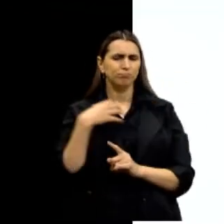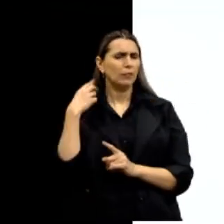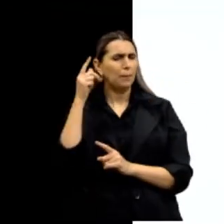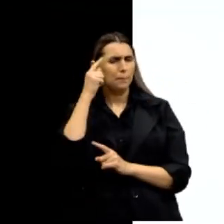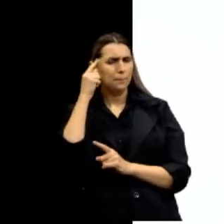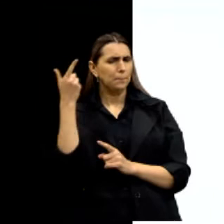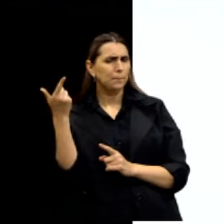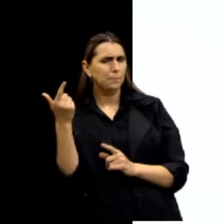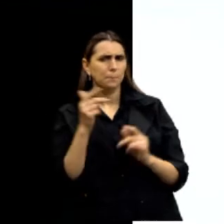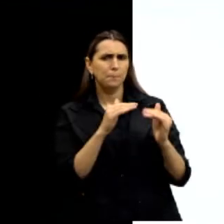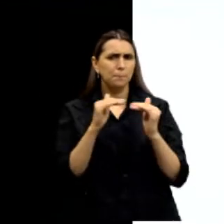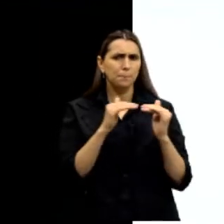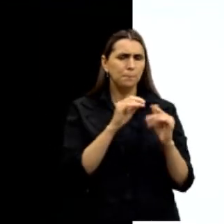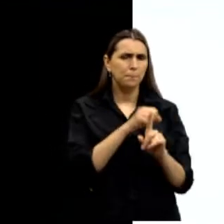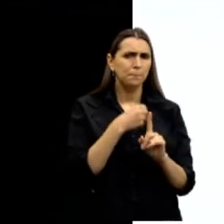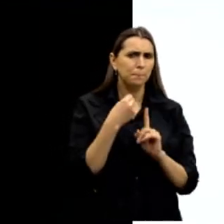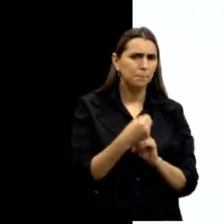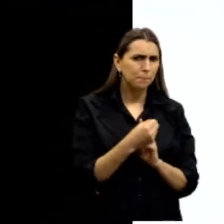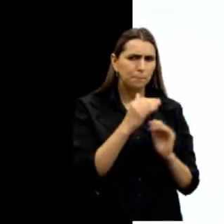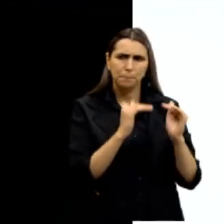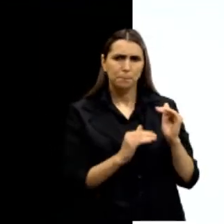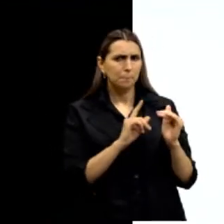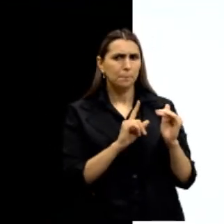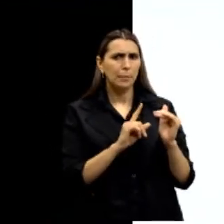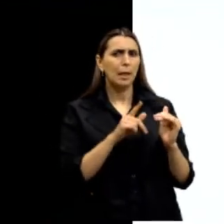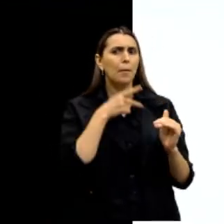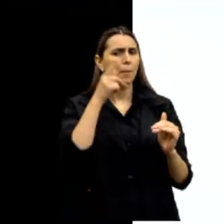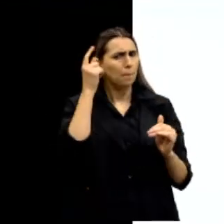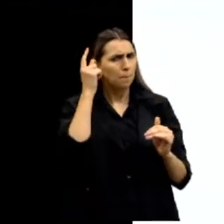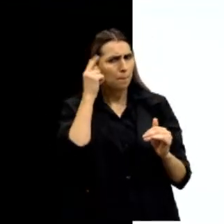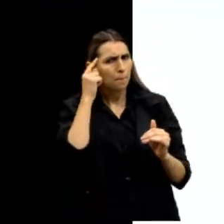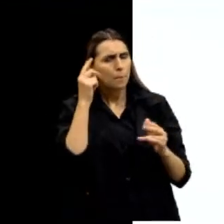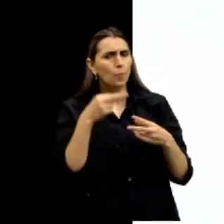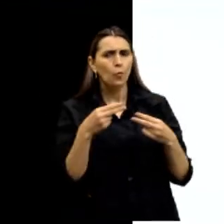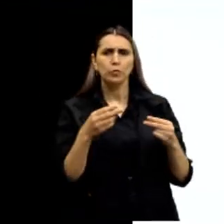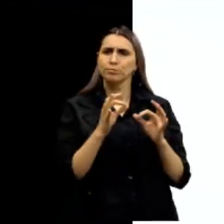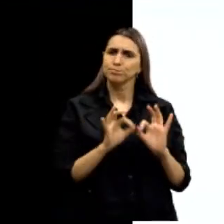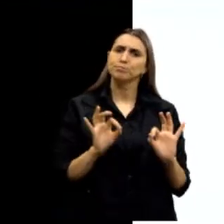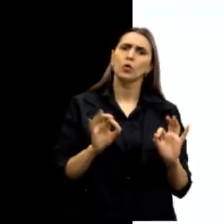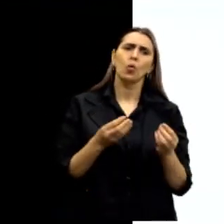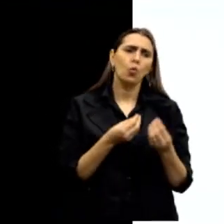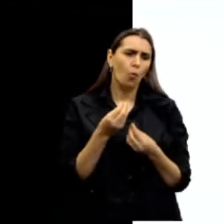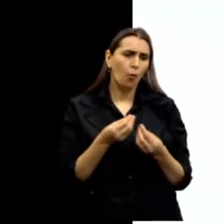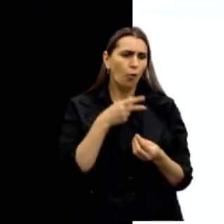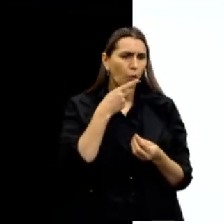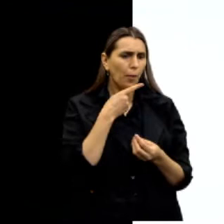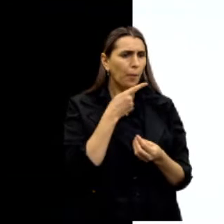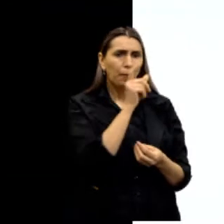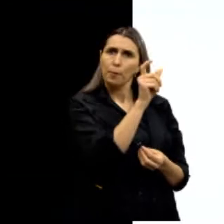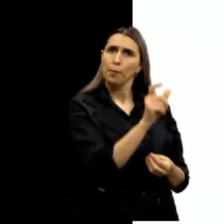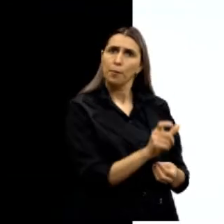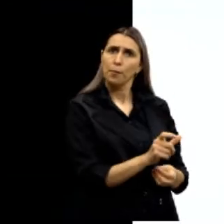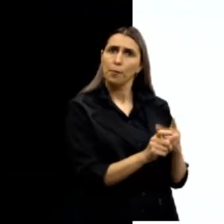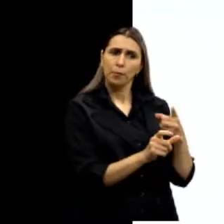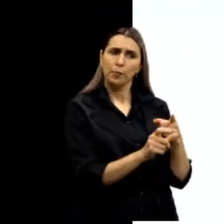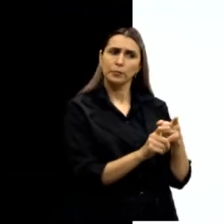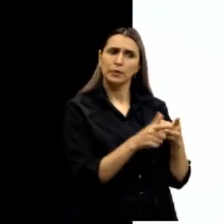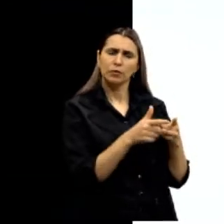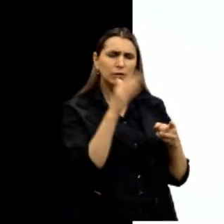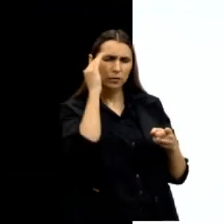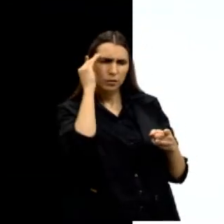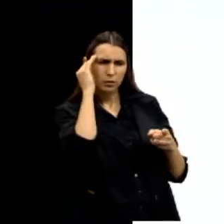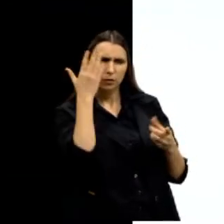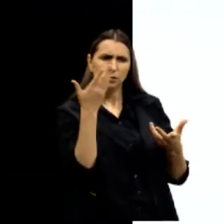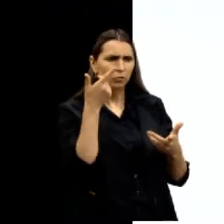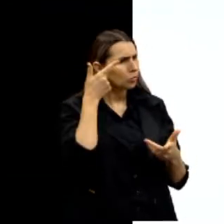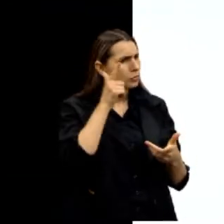pensando em igualdade social, disparidade social, ele estava pensando o seguinte, uma coisa muito simples, como é que eu vou falar para alguém, uma coisa que se ele não está entendendo,